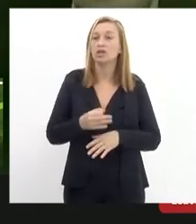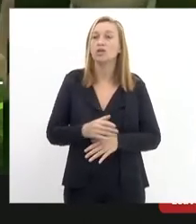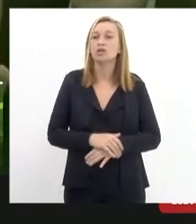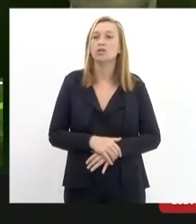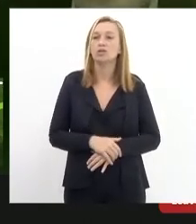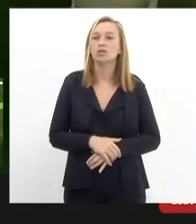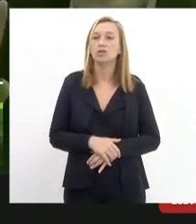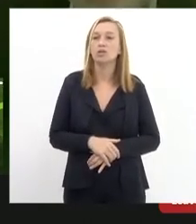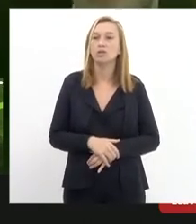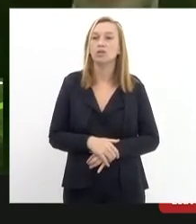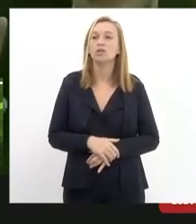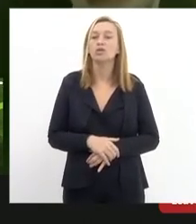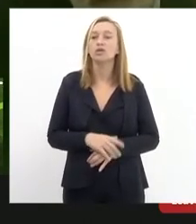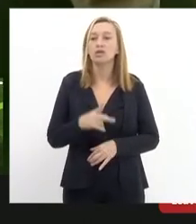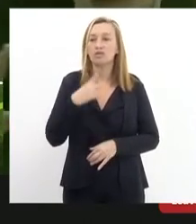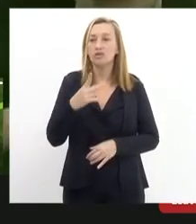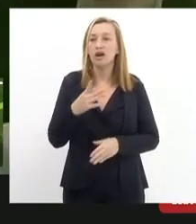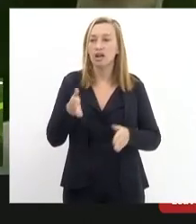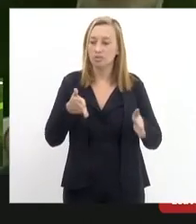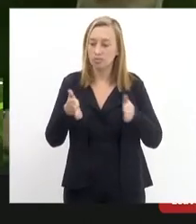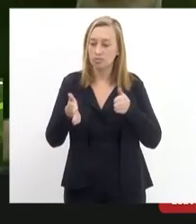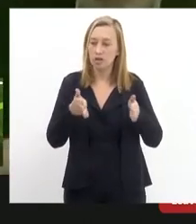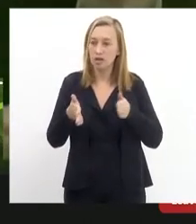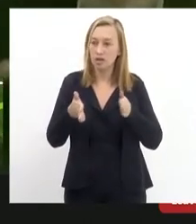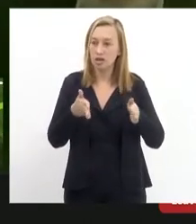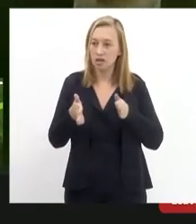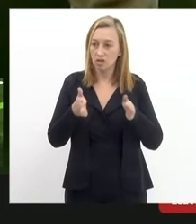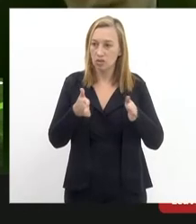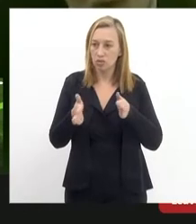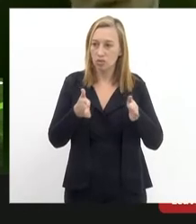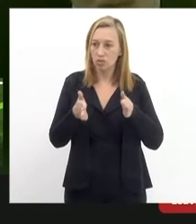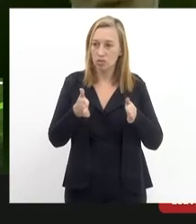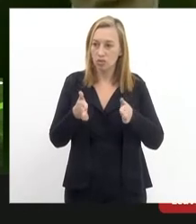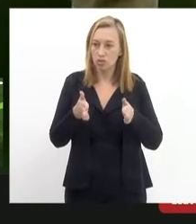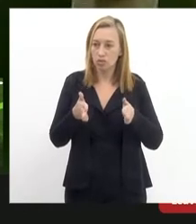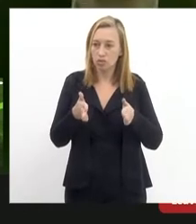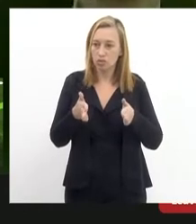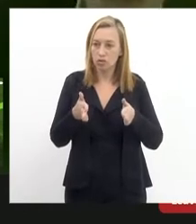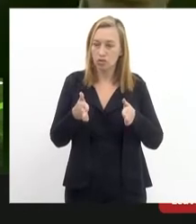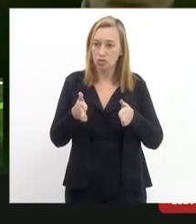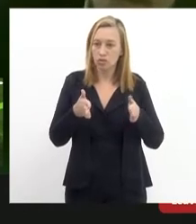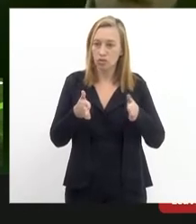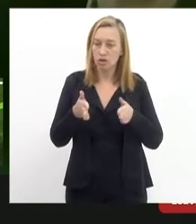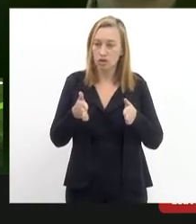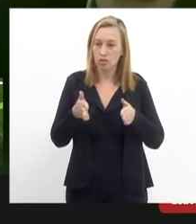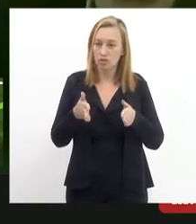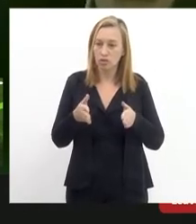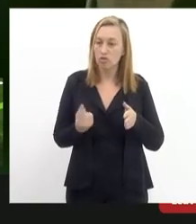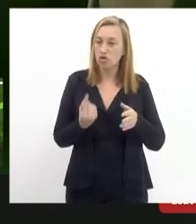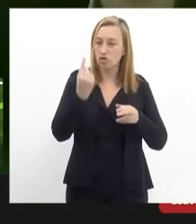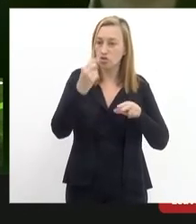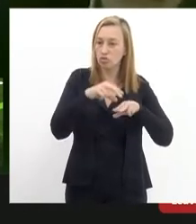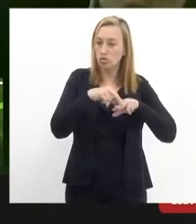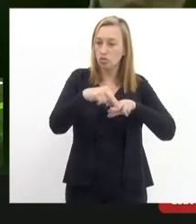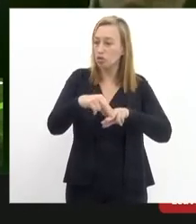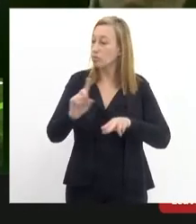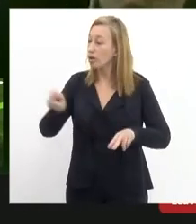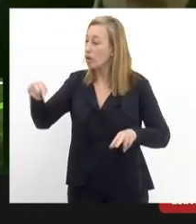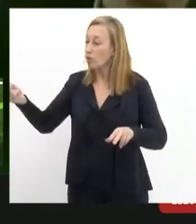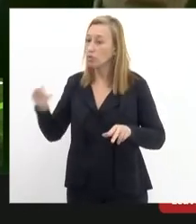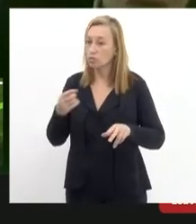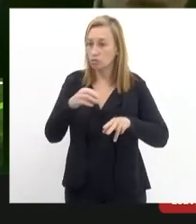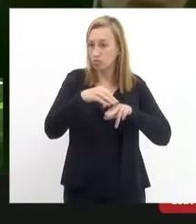diz respeito aos intervalos entre a circulação de um monte e de outro monte a gente deve compreender que ouro